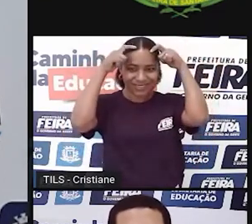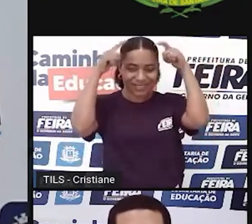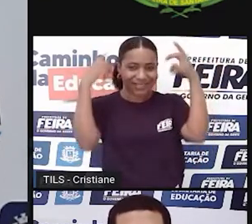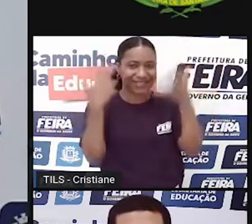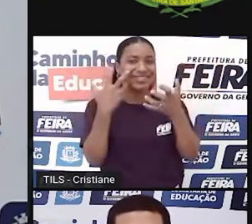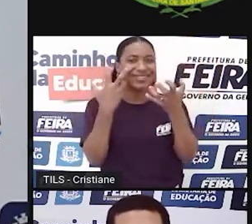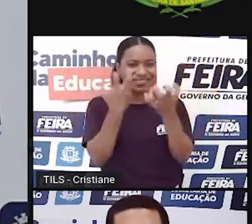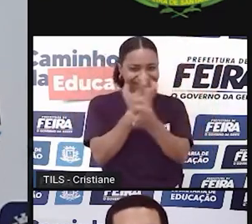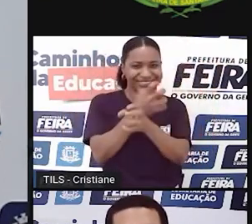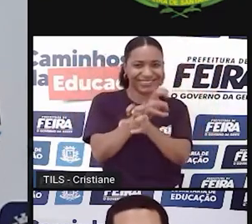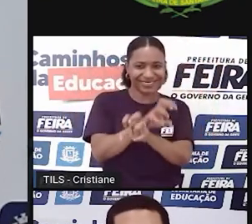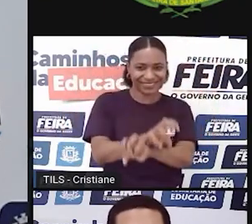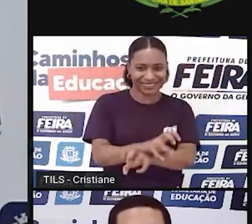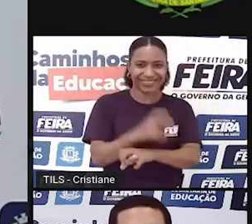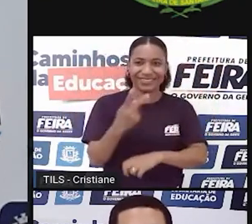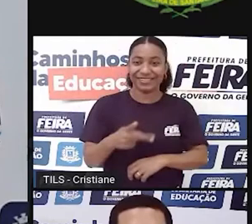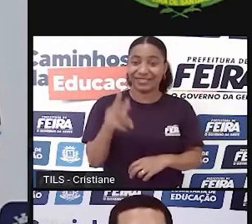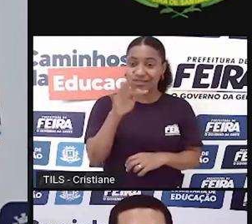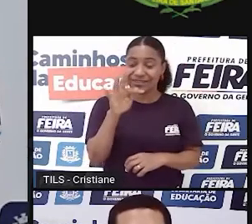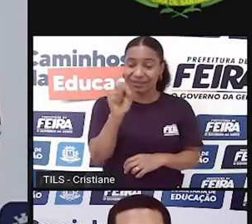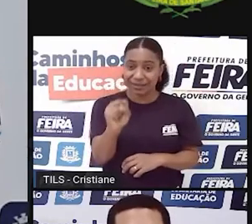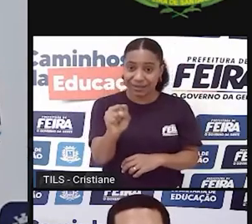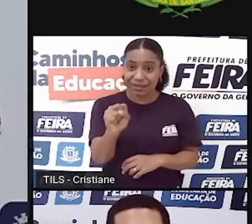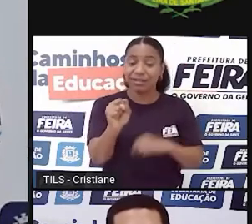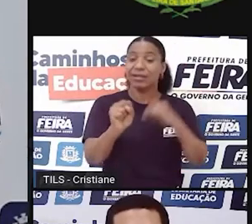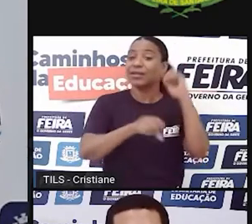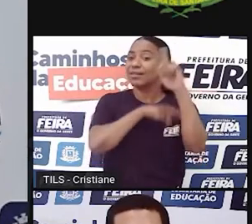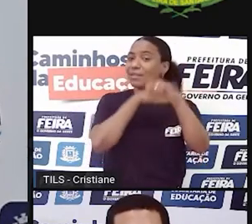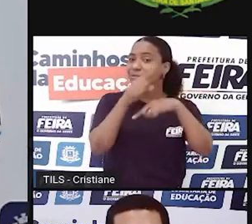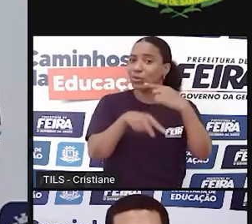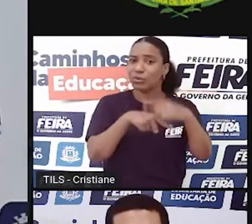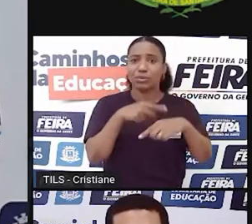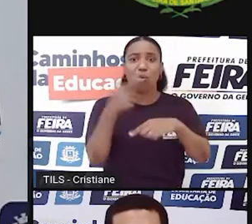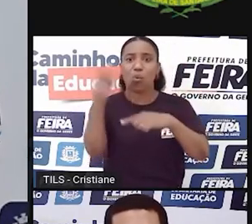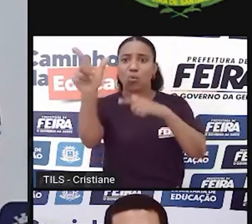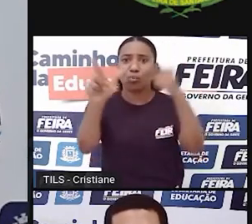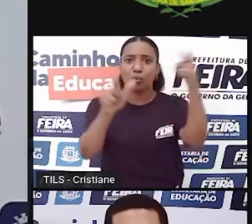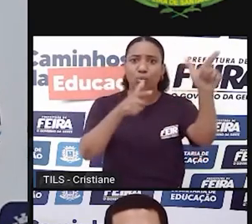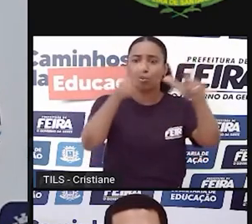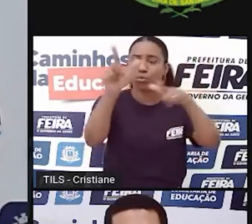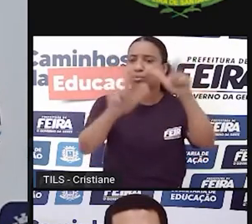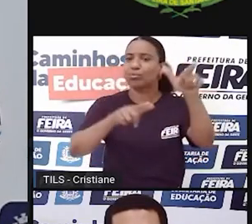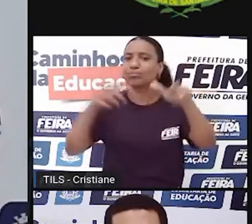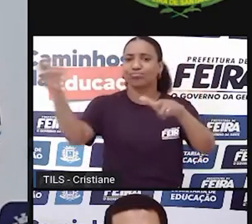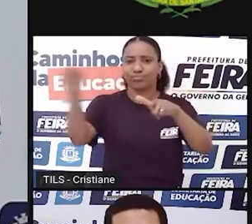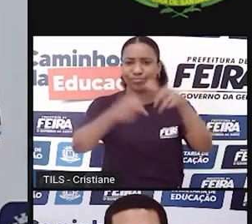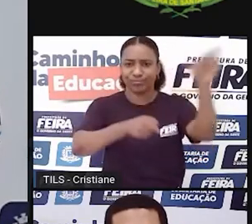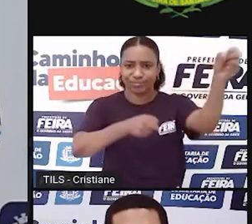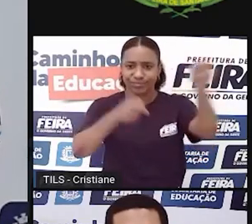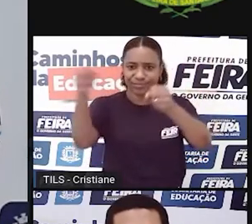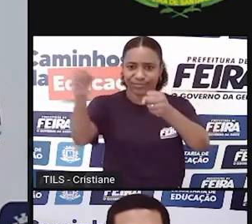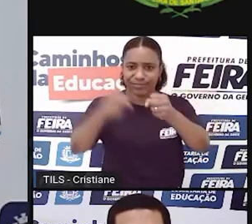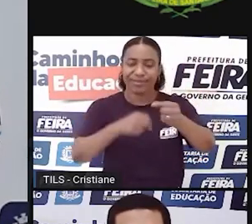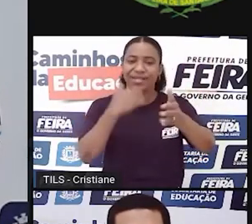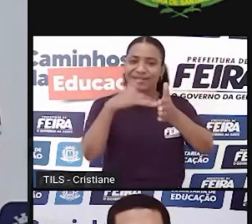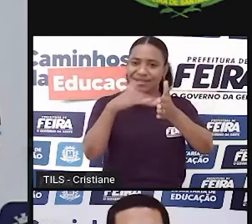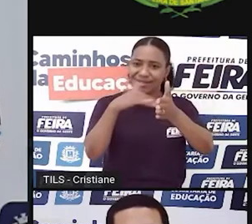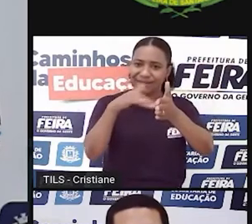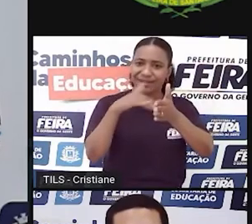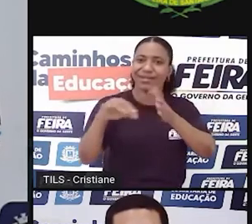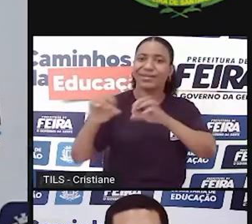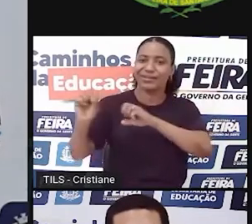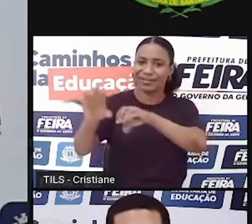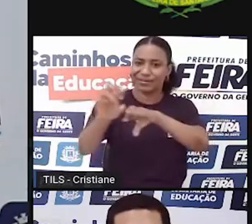minha prioridade. Depois, algumas pessoas estavam me procurando, a própria Secretaria de Educação, algumas pessoas pediram, olha,